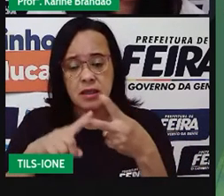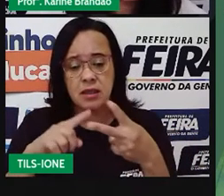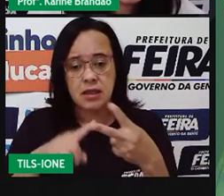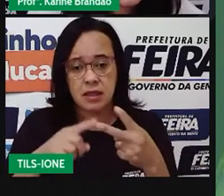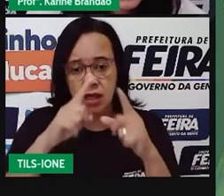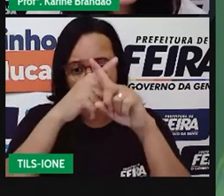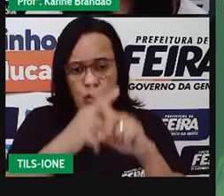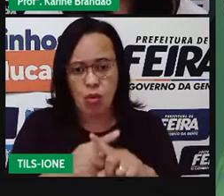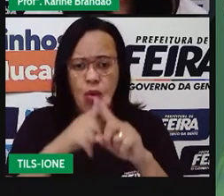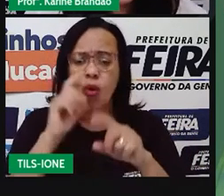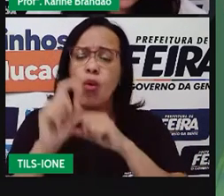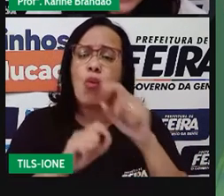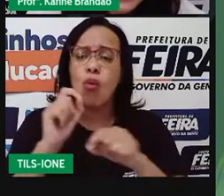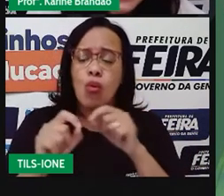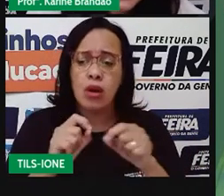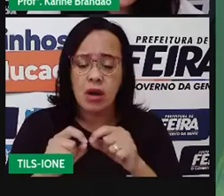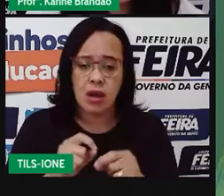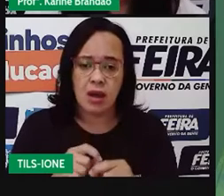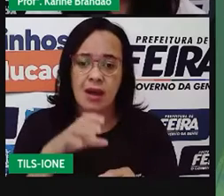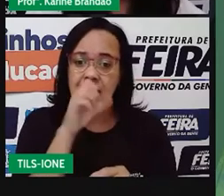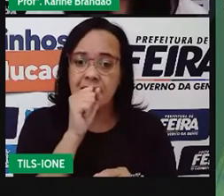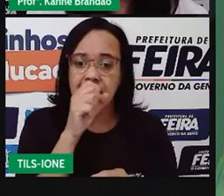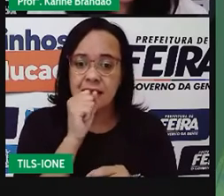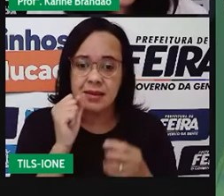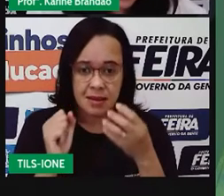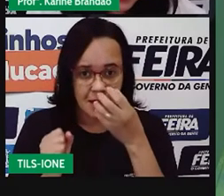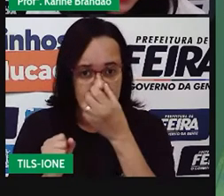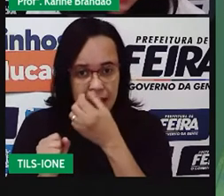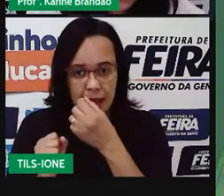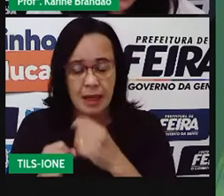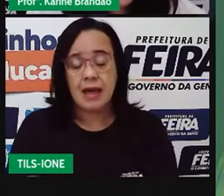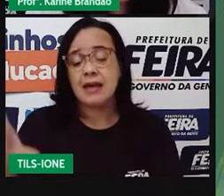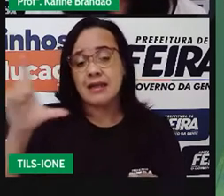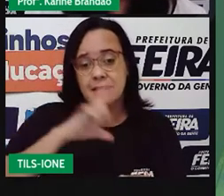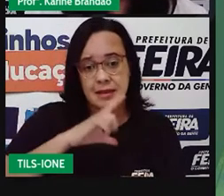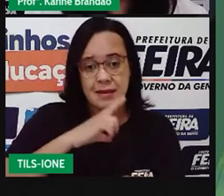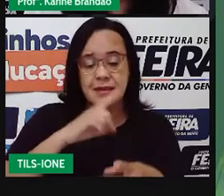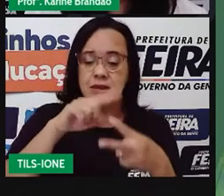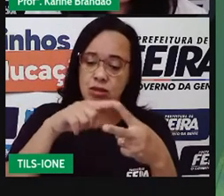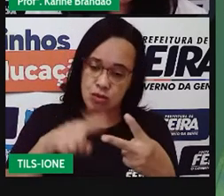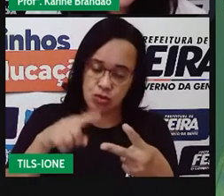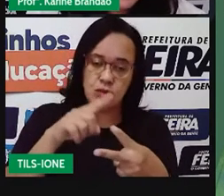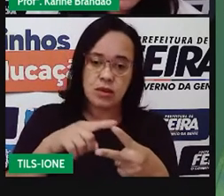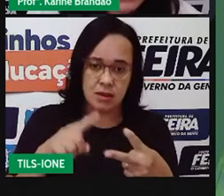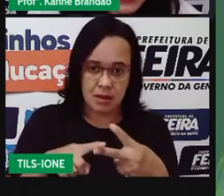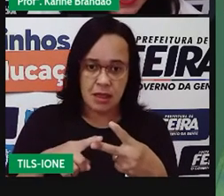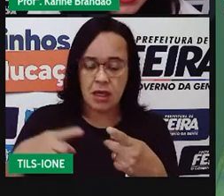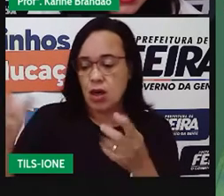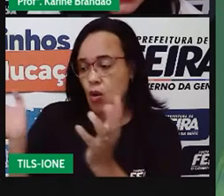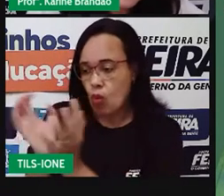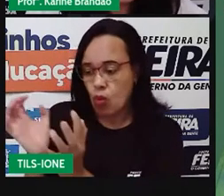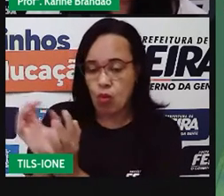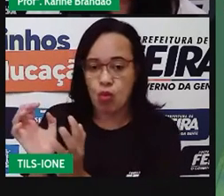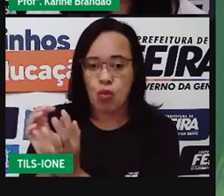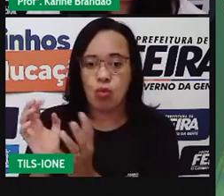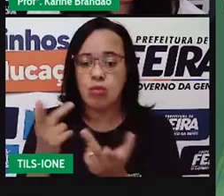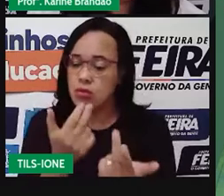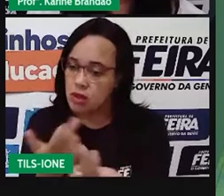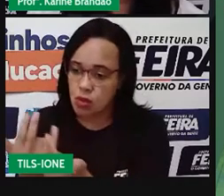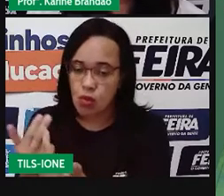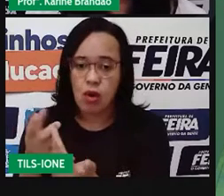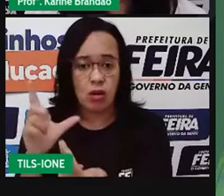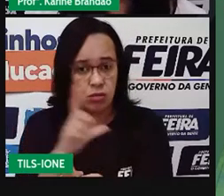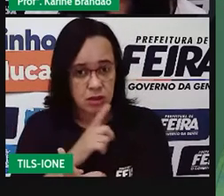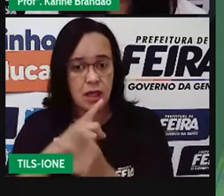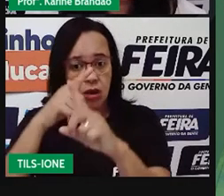espécie? Isso. A gente tem competição intraespecíficas, entre indivíduos da mesma espécie. E a gente tem